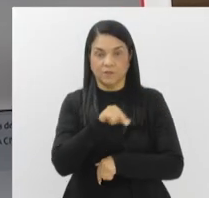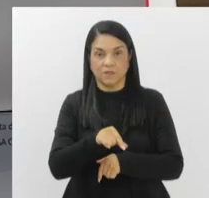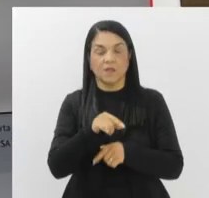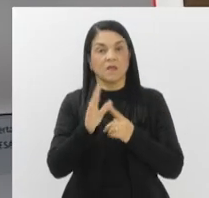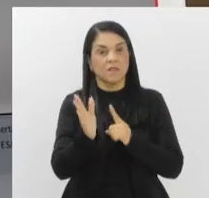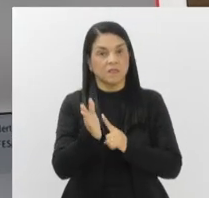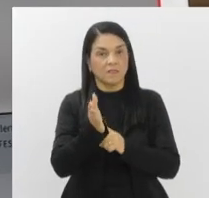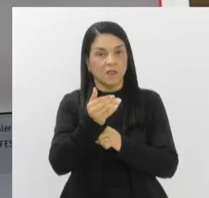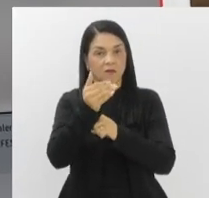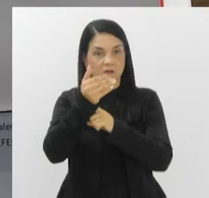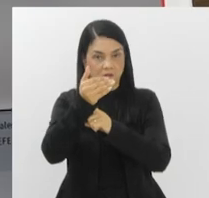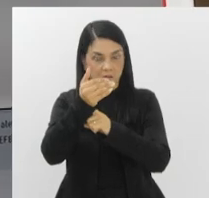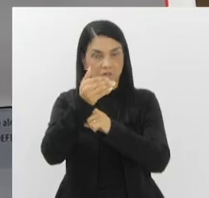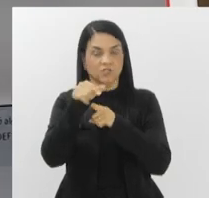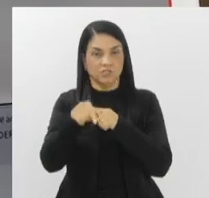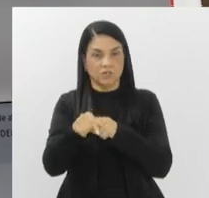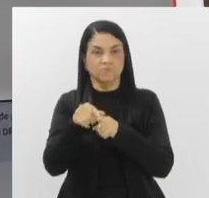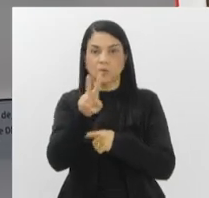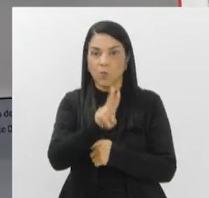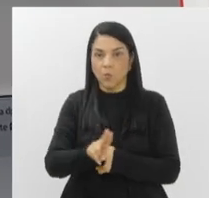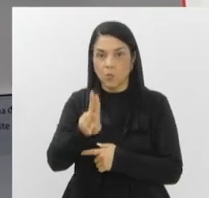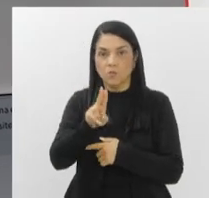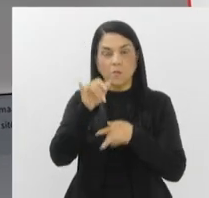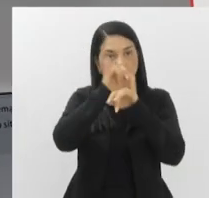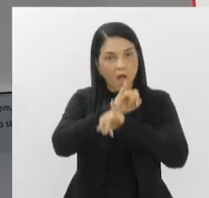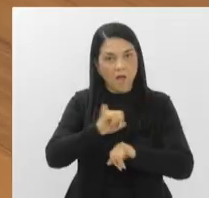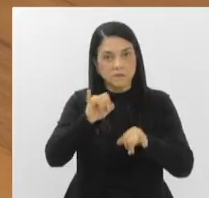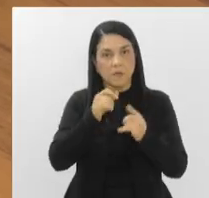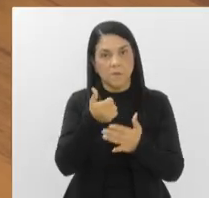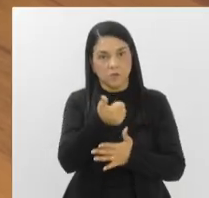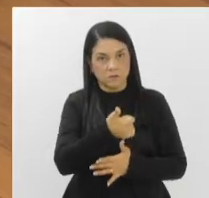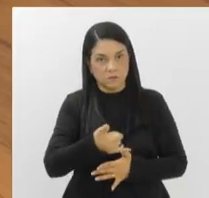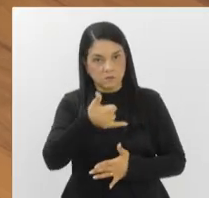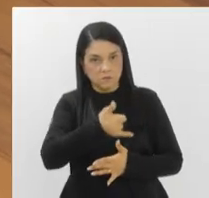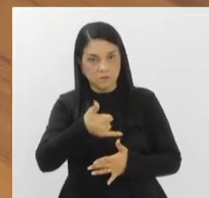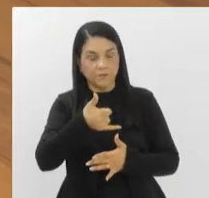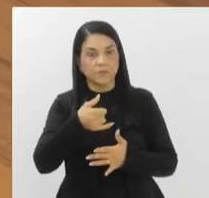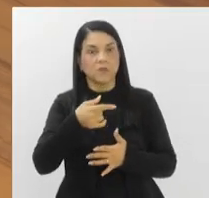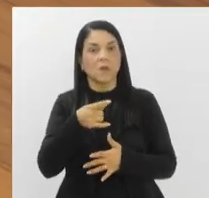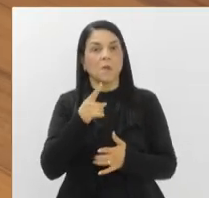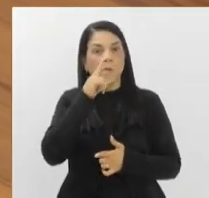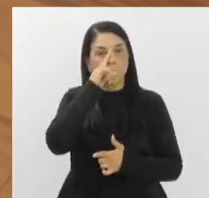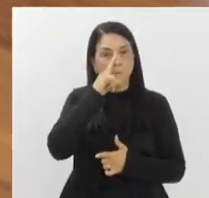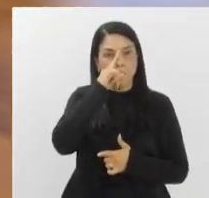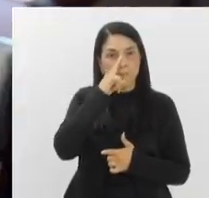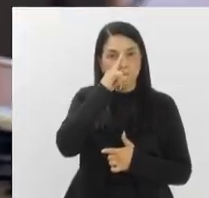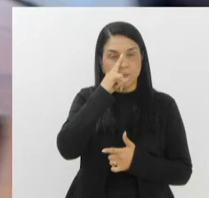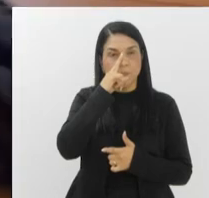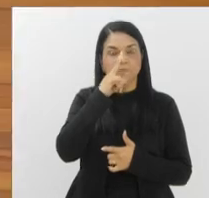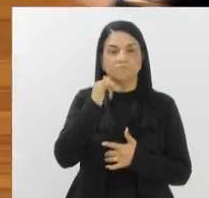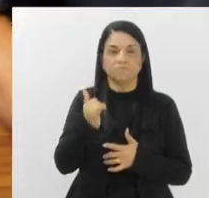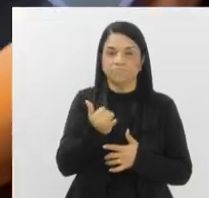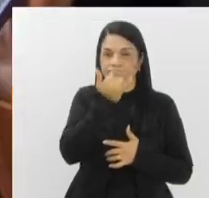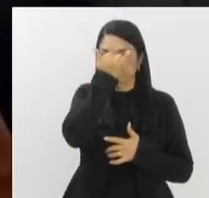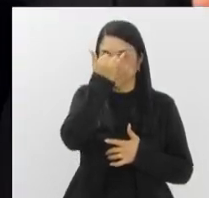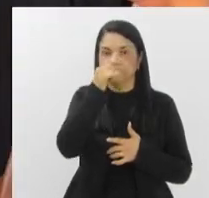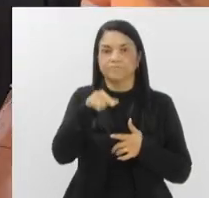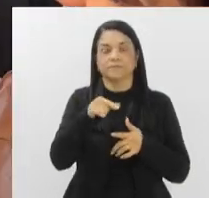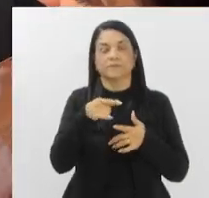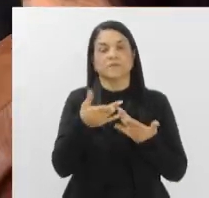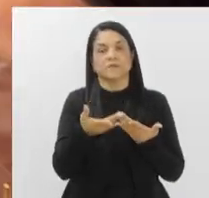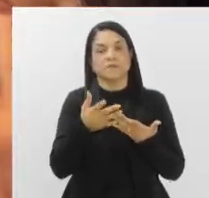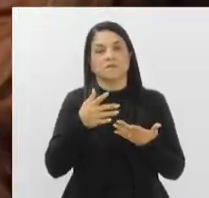Cell Broadcast para avisar a população pelo celular sobre os riscos de catástrofes, sem exigir cadastro prévio.